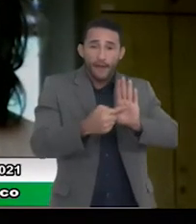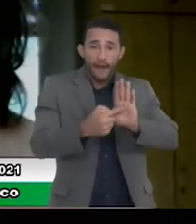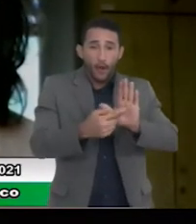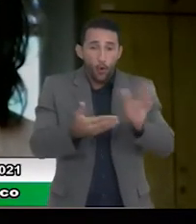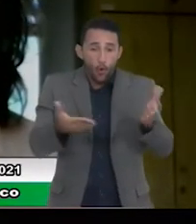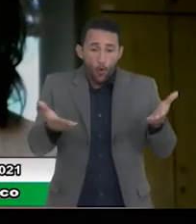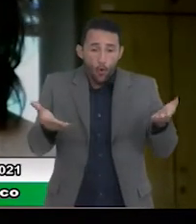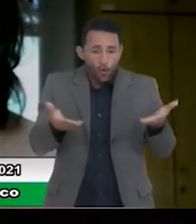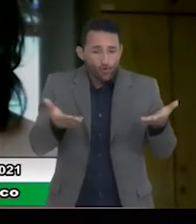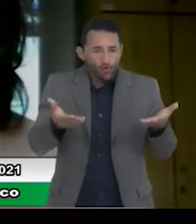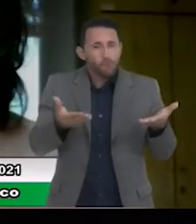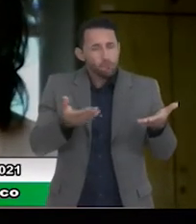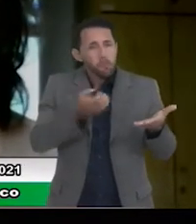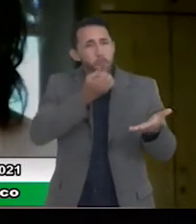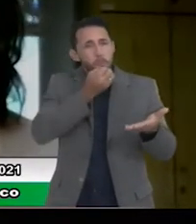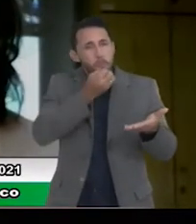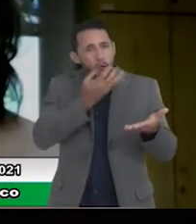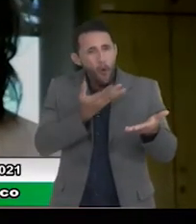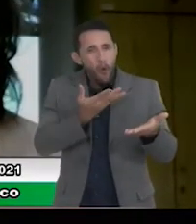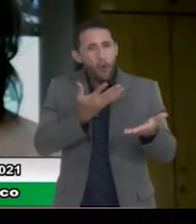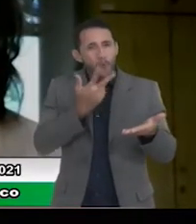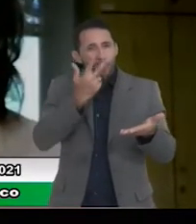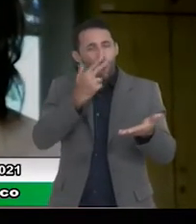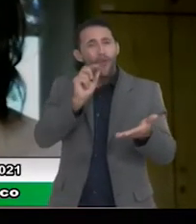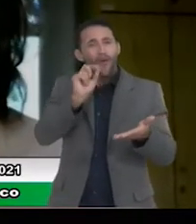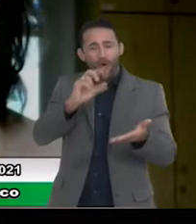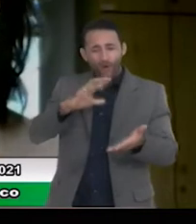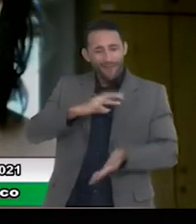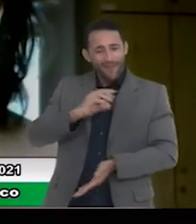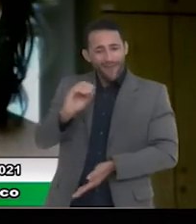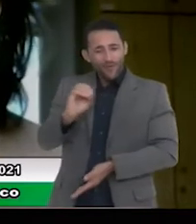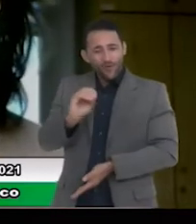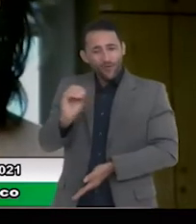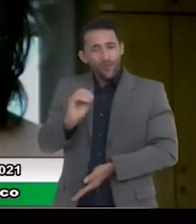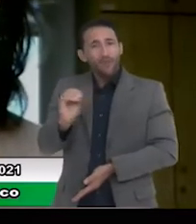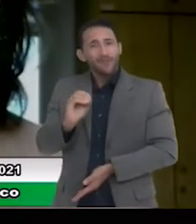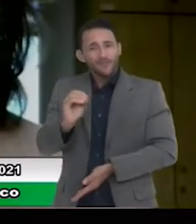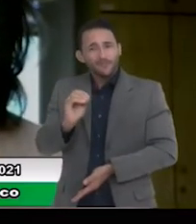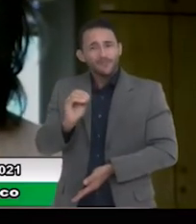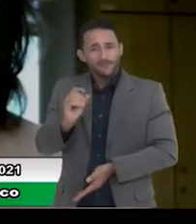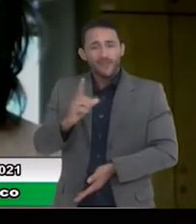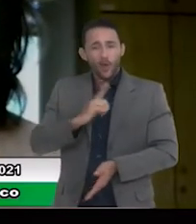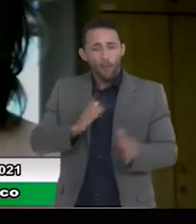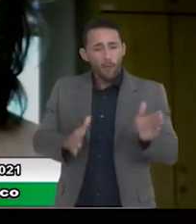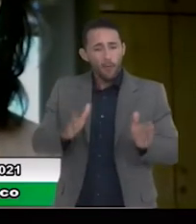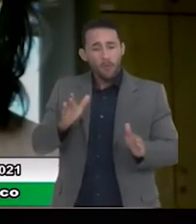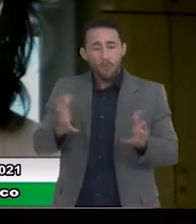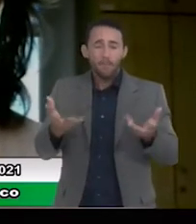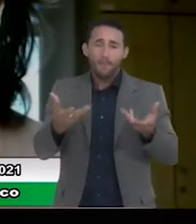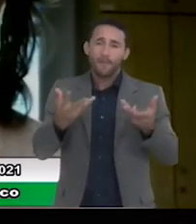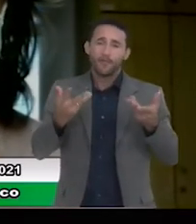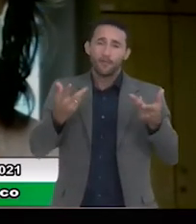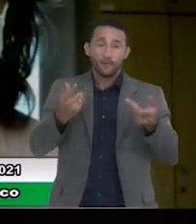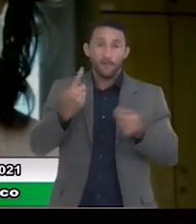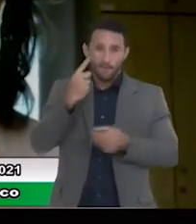que Osasco vive um novo momento, os resultados que vocês vão ver, a Karine, quem vai apresentar os números,